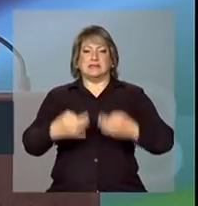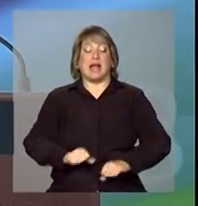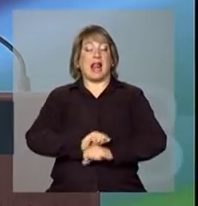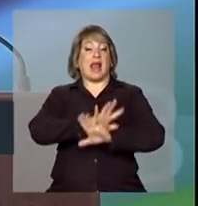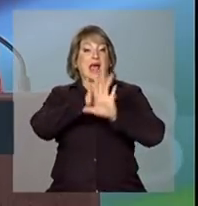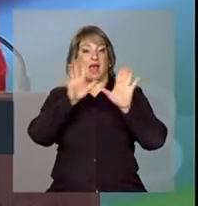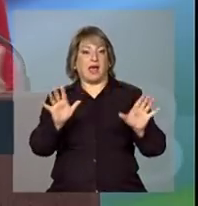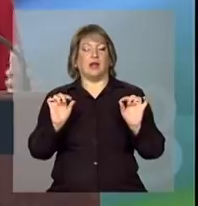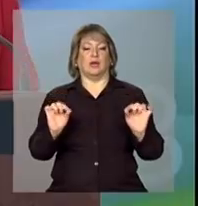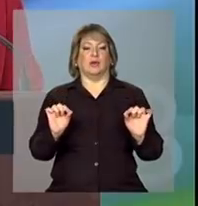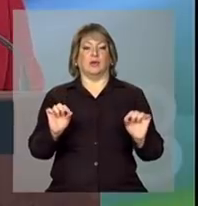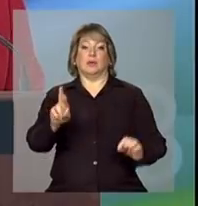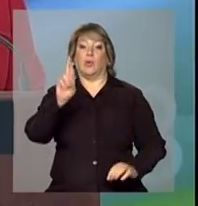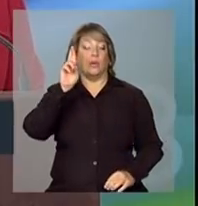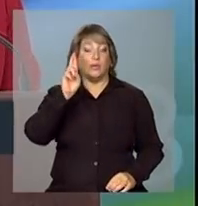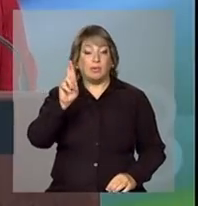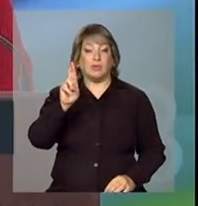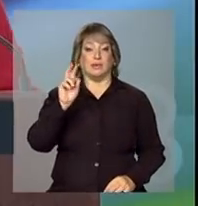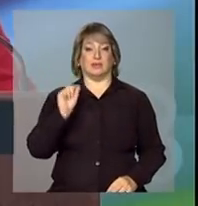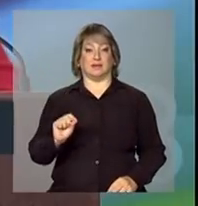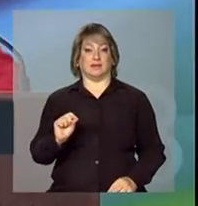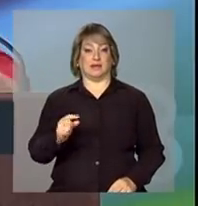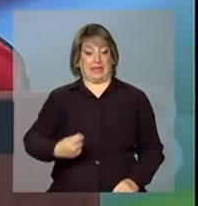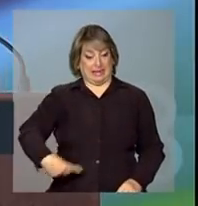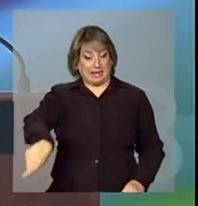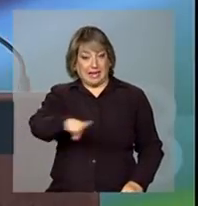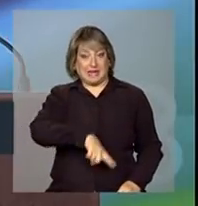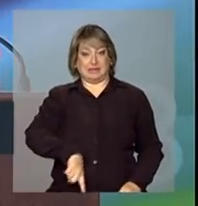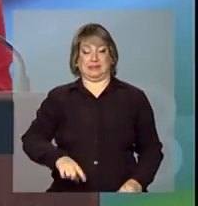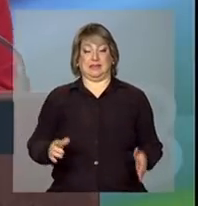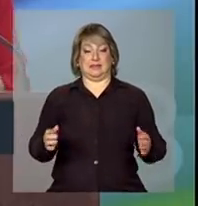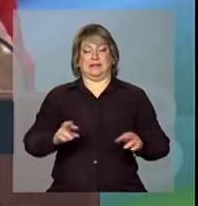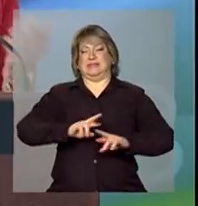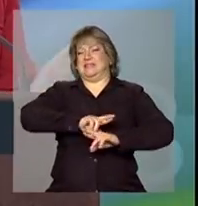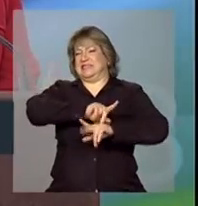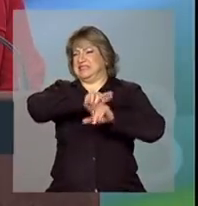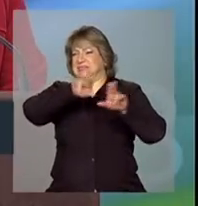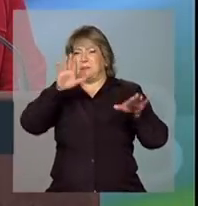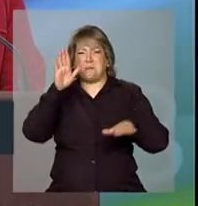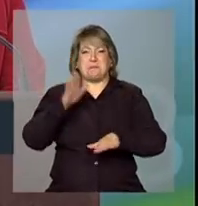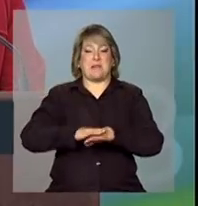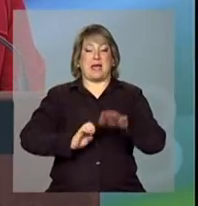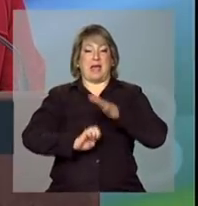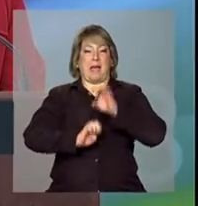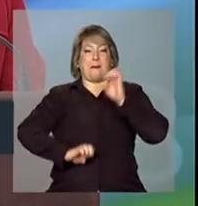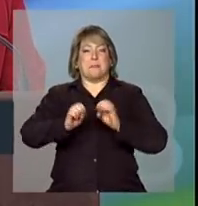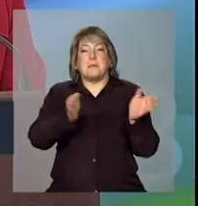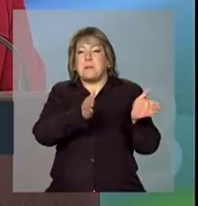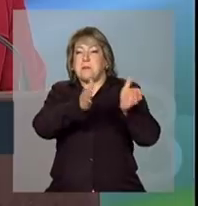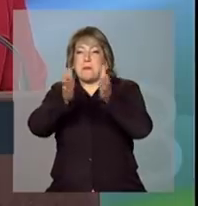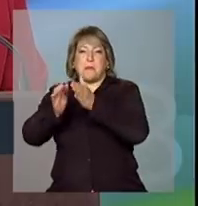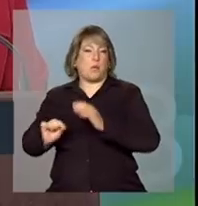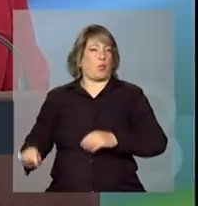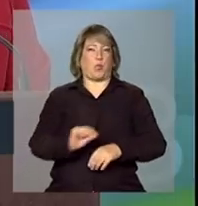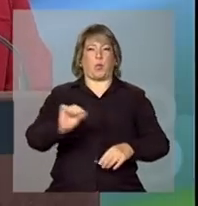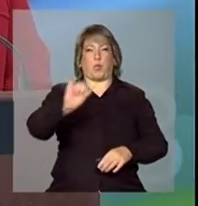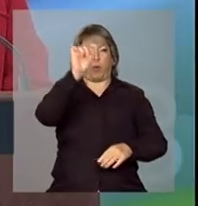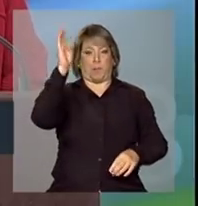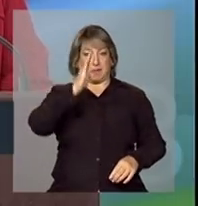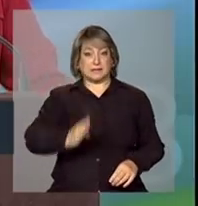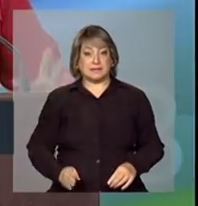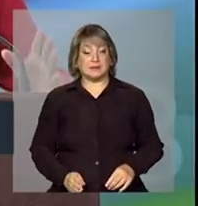o papel dessas milhares e milhões de empresas espalhadas pelo nosso país